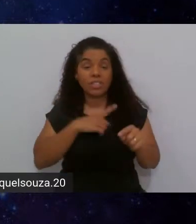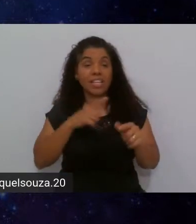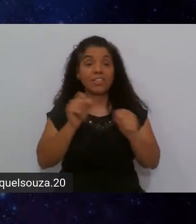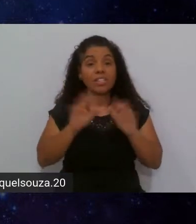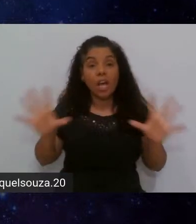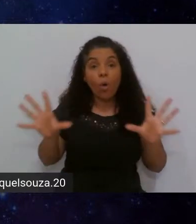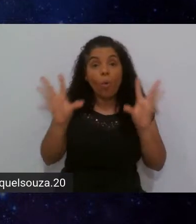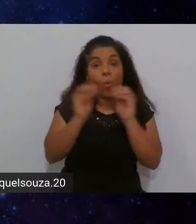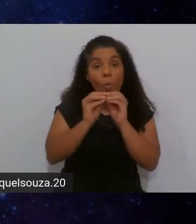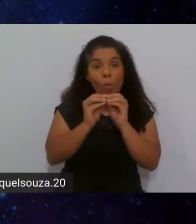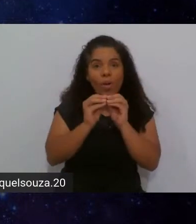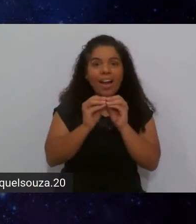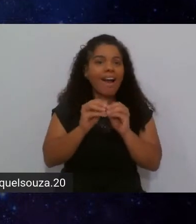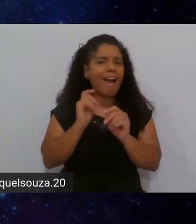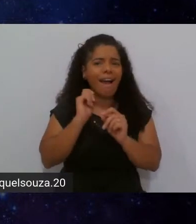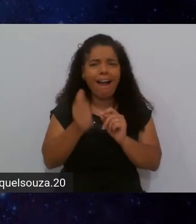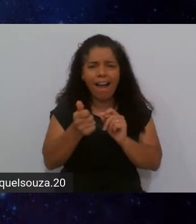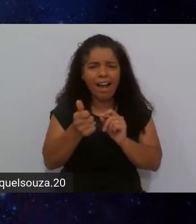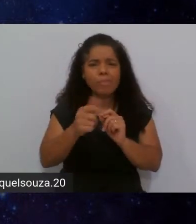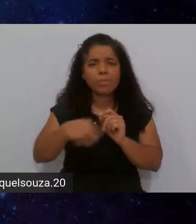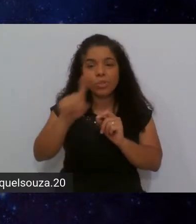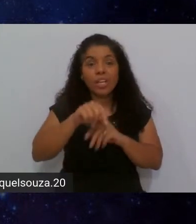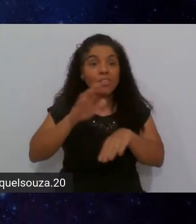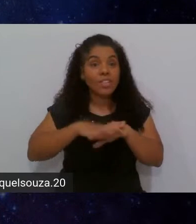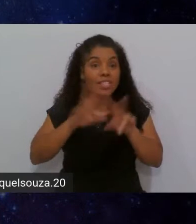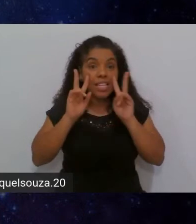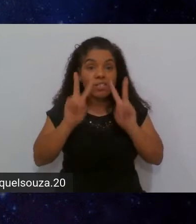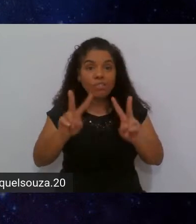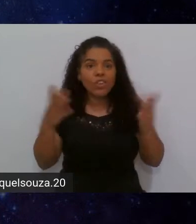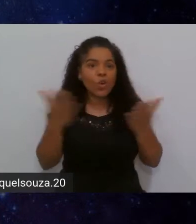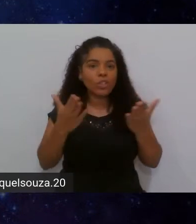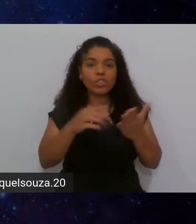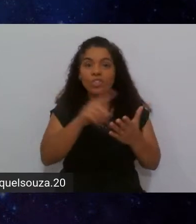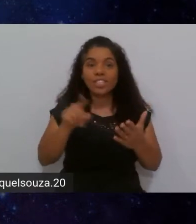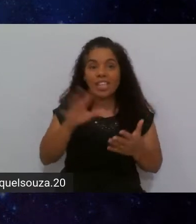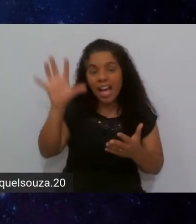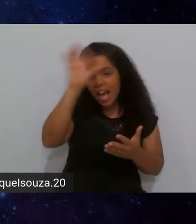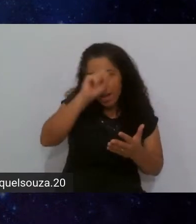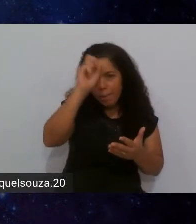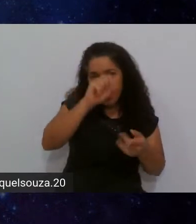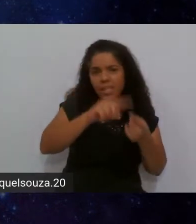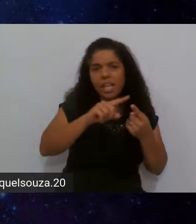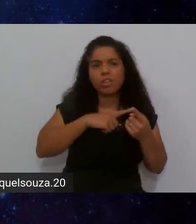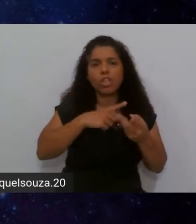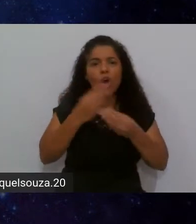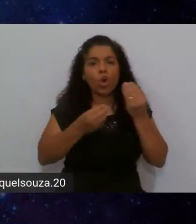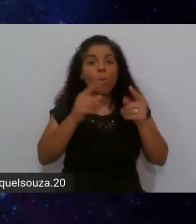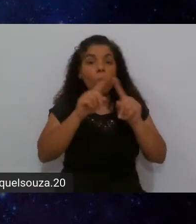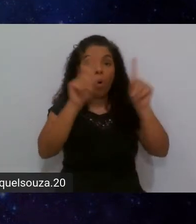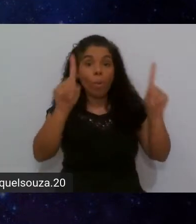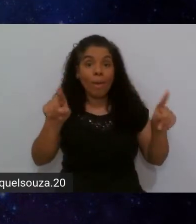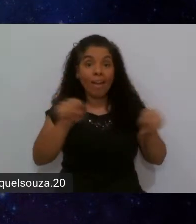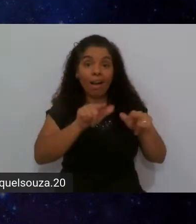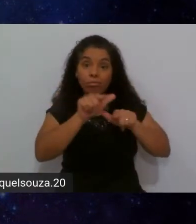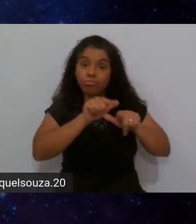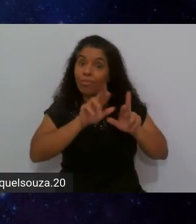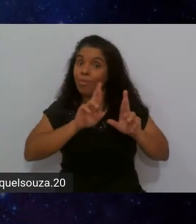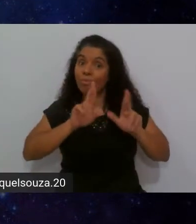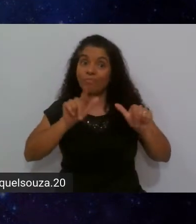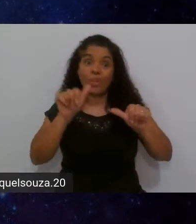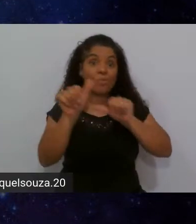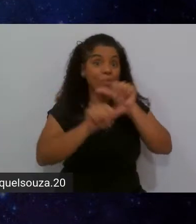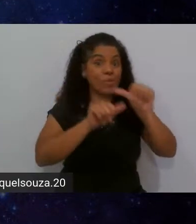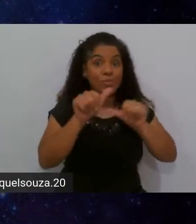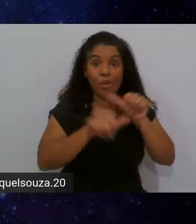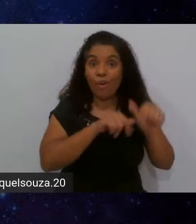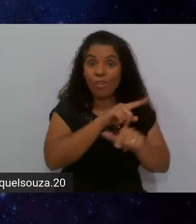um resumo rápido aqui do que vocês viram hoje vocês aprenderam sobre o quanto o mercado mudou e o que vocês fazem